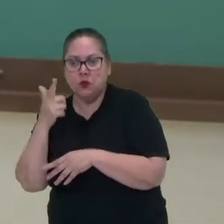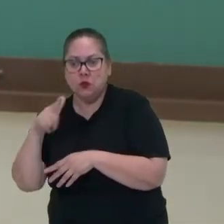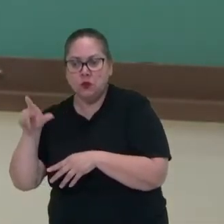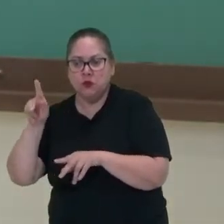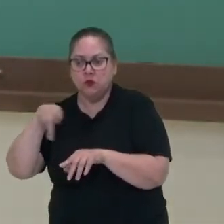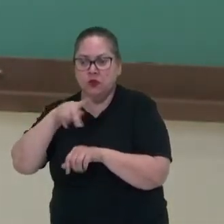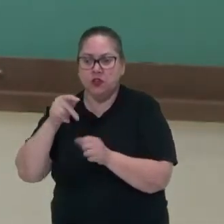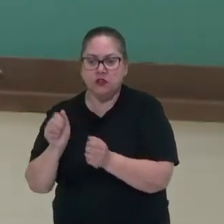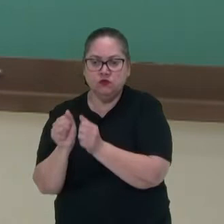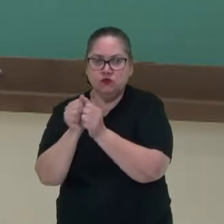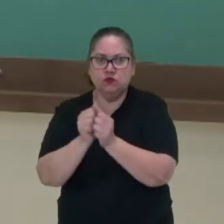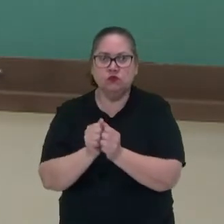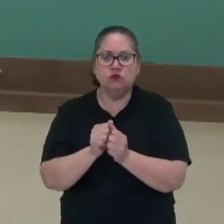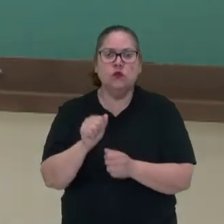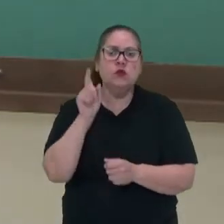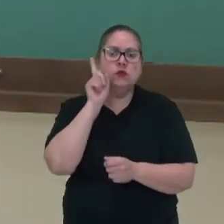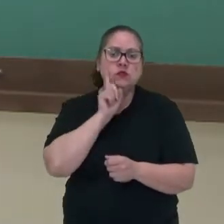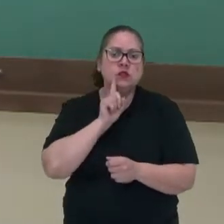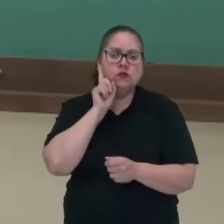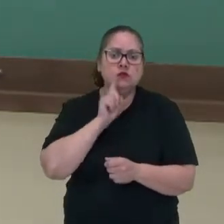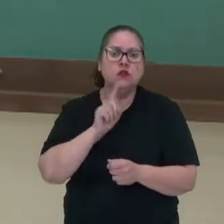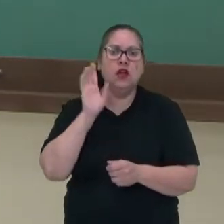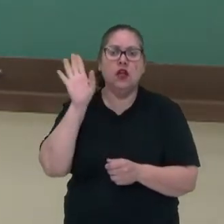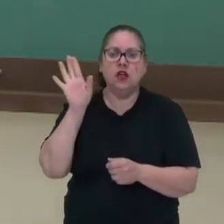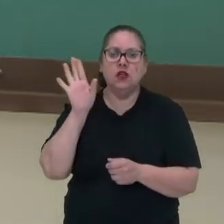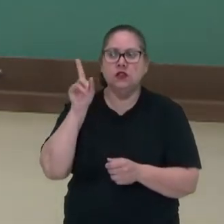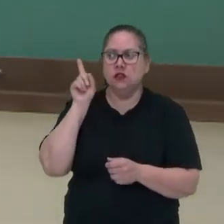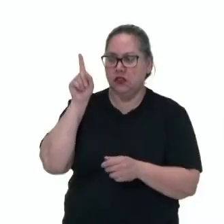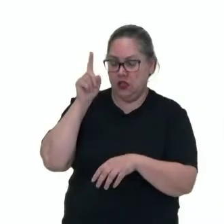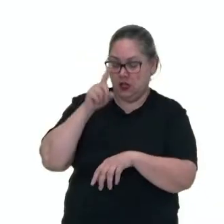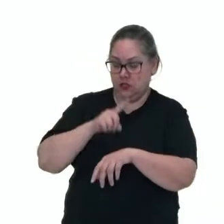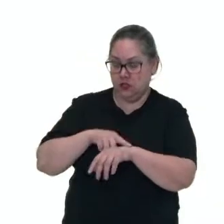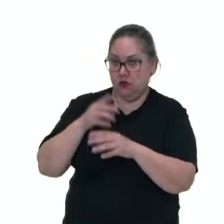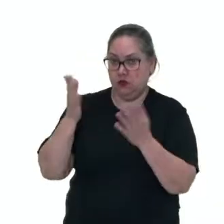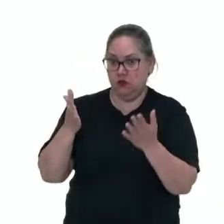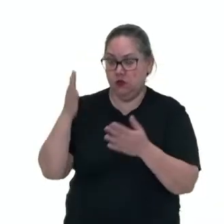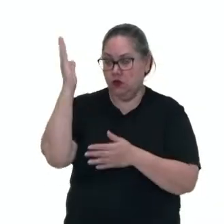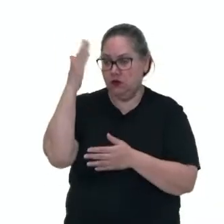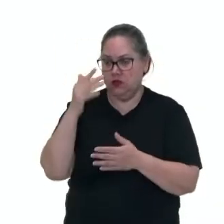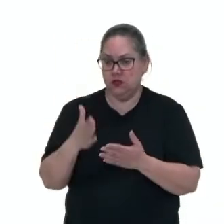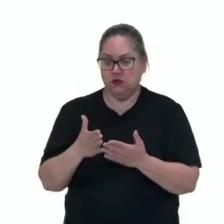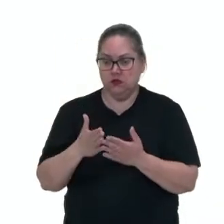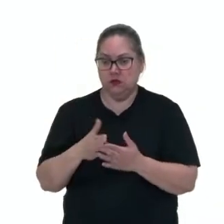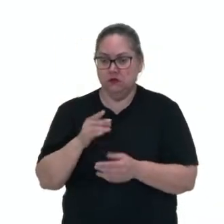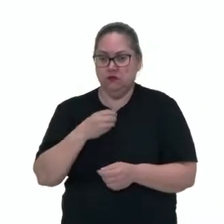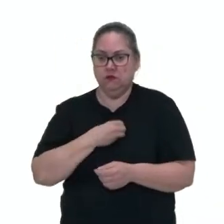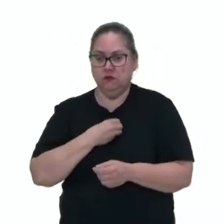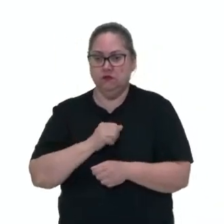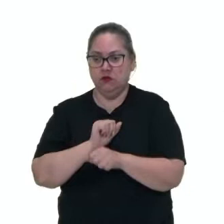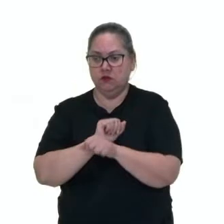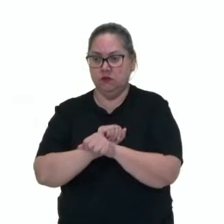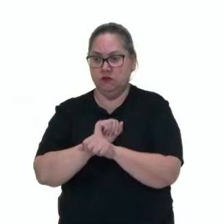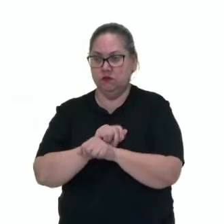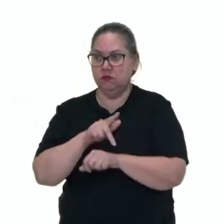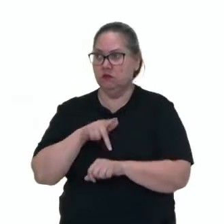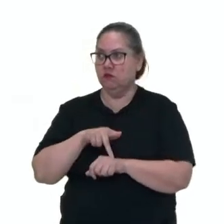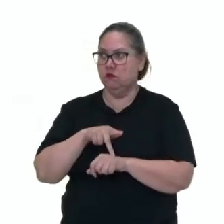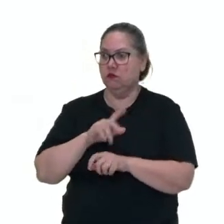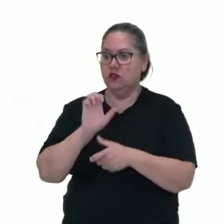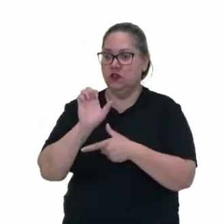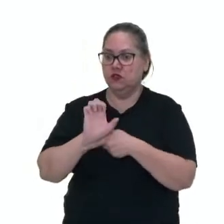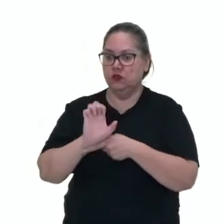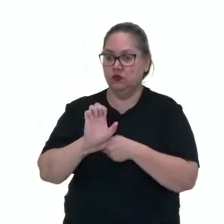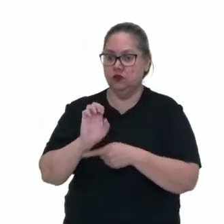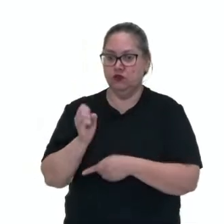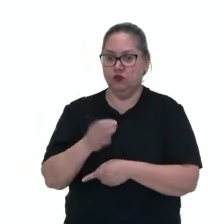aliados. Os Estados Unidos, ele era, nesse momento em que o Brasil estava vivendo ali o Estado Novo, ele era um